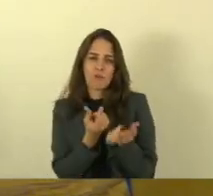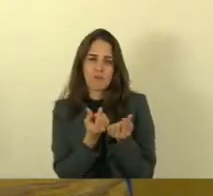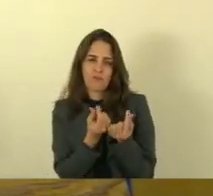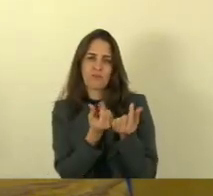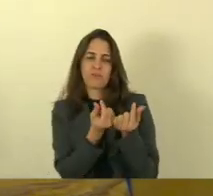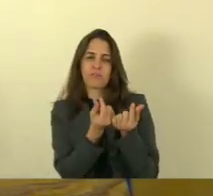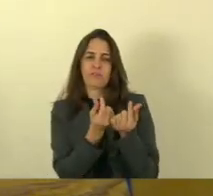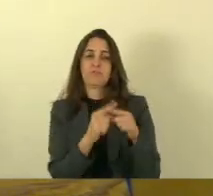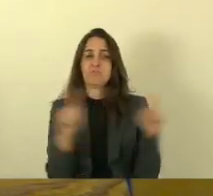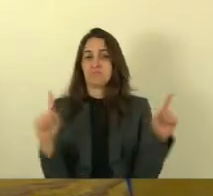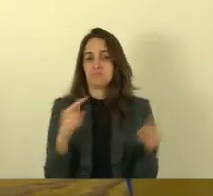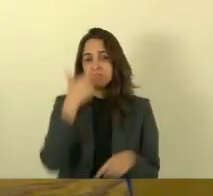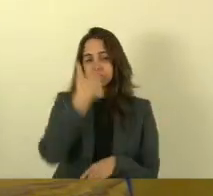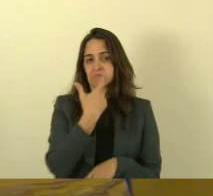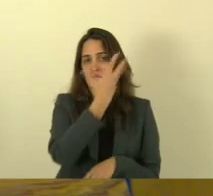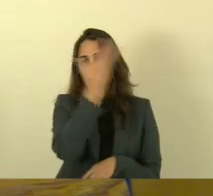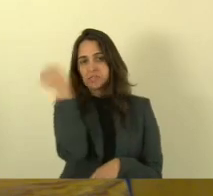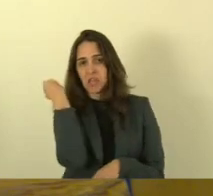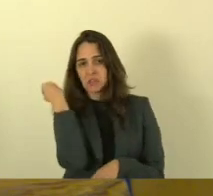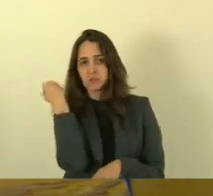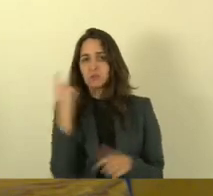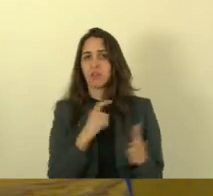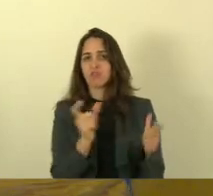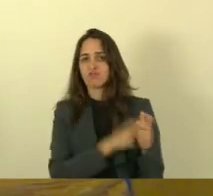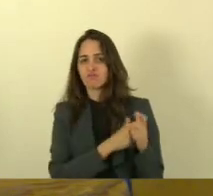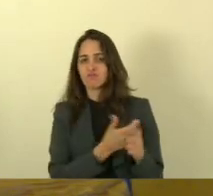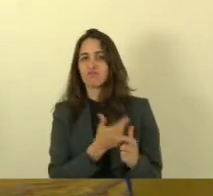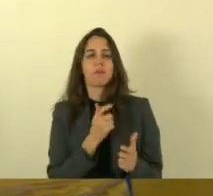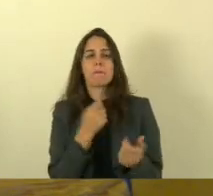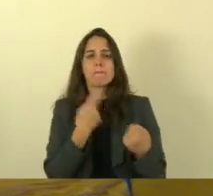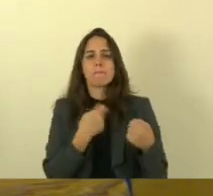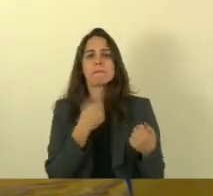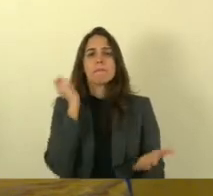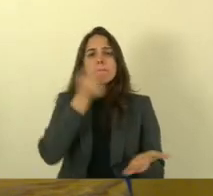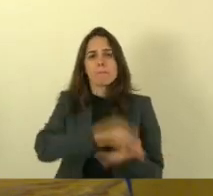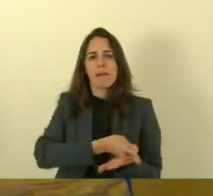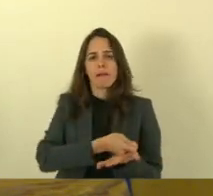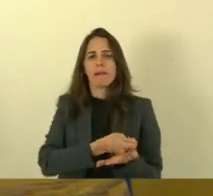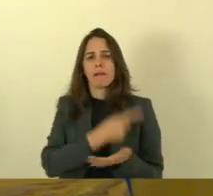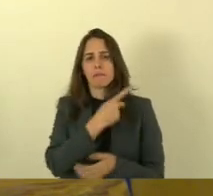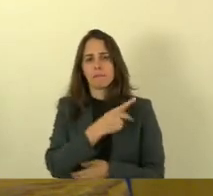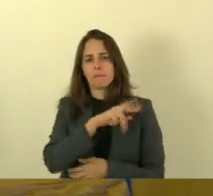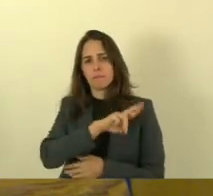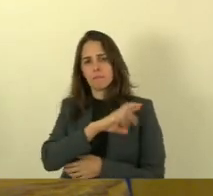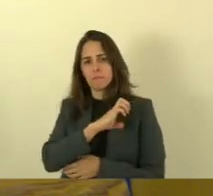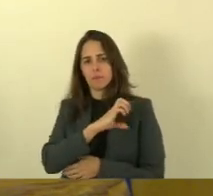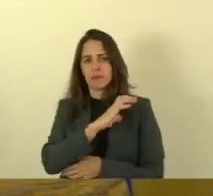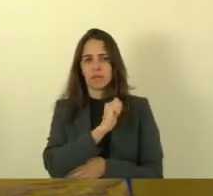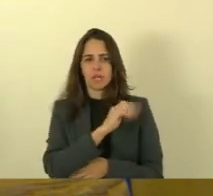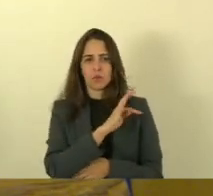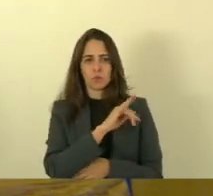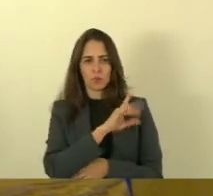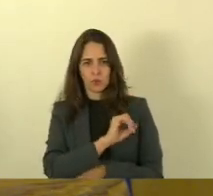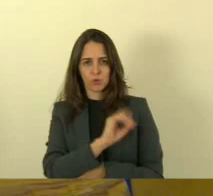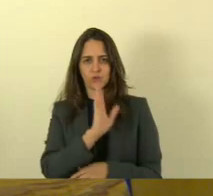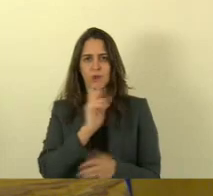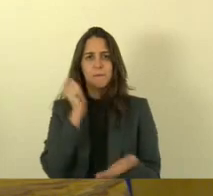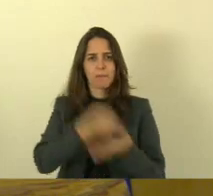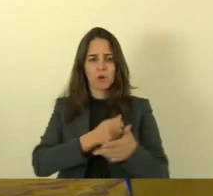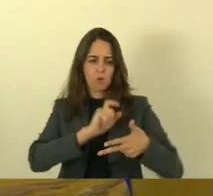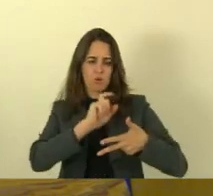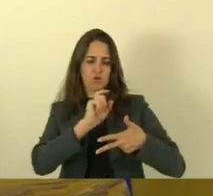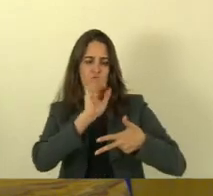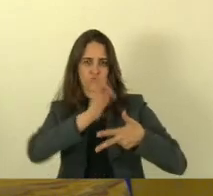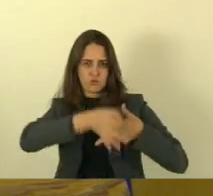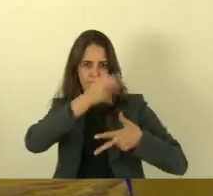e tal e esqueço dos precatórios que realmente foram pagos no judiciário pagos no legislativo e quando o senhor levantou essa